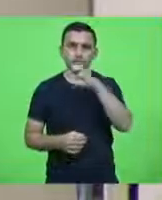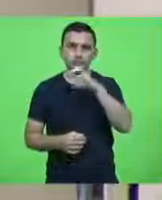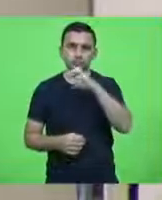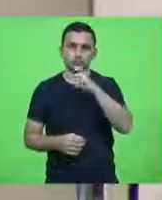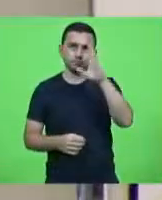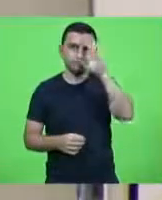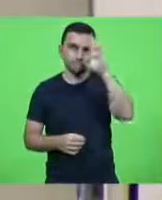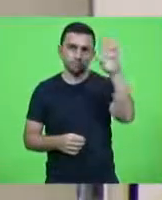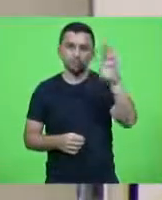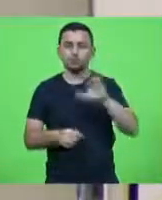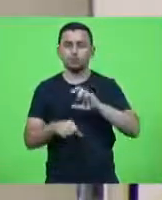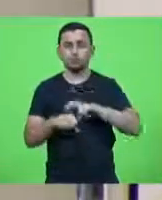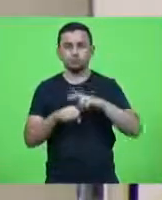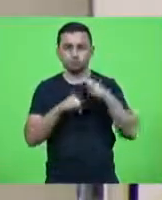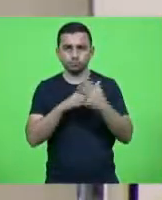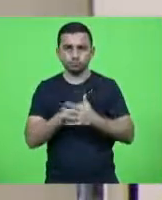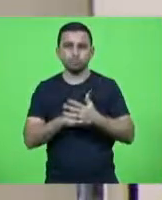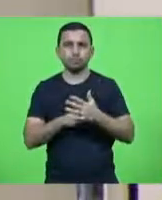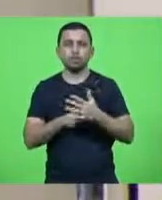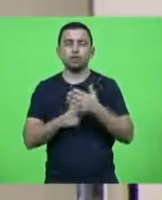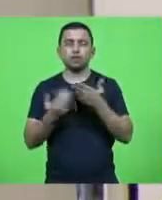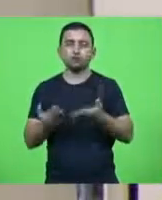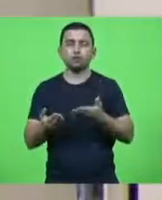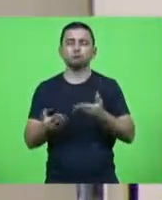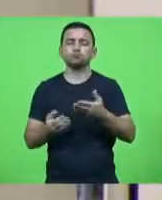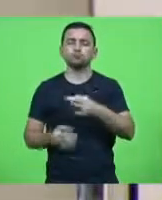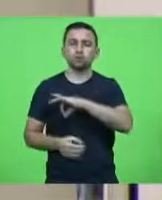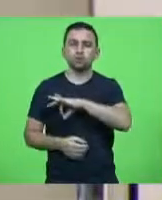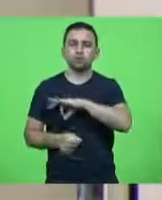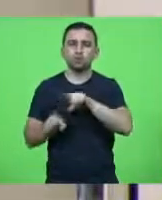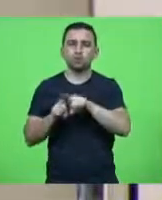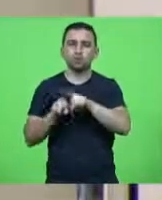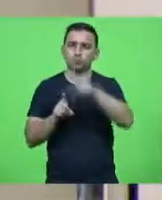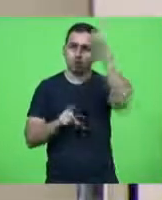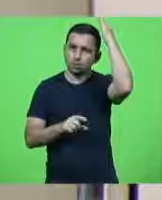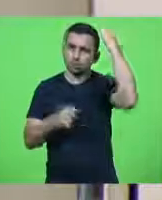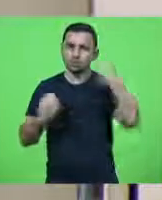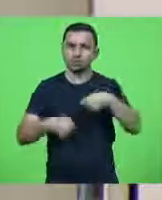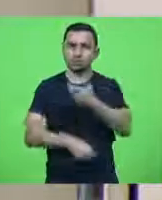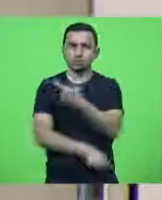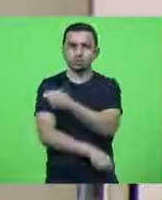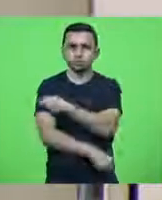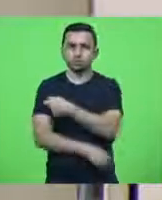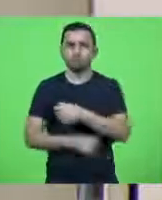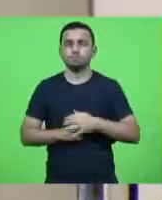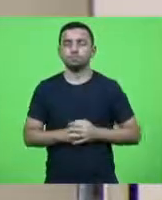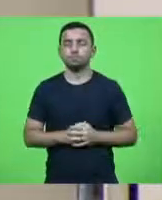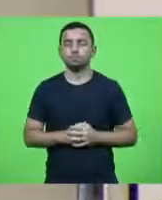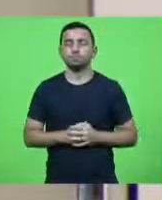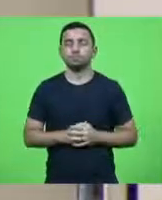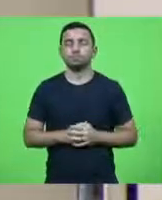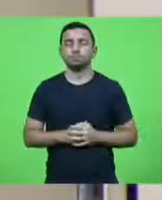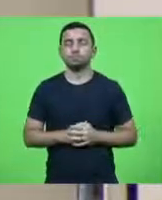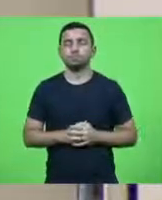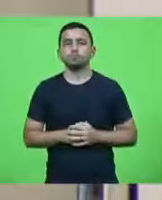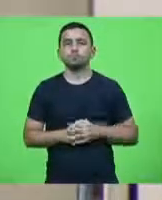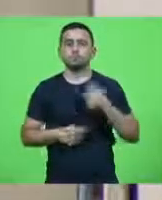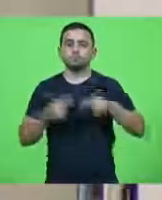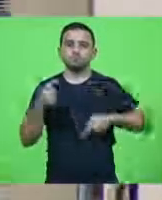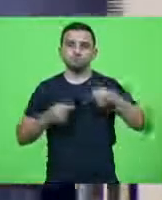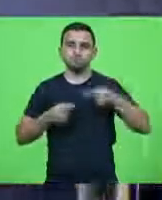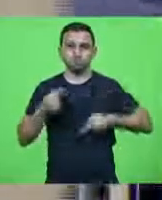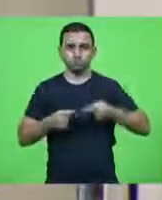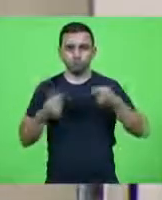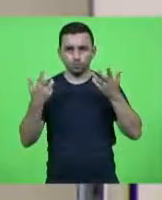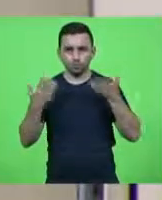Covid-19 dos policiais e bombeiros da linha de frente. Em discussão. Não havendo quem queira